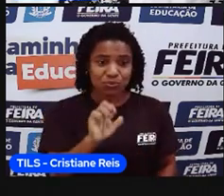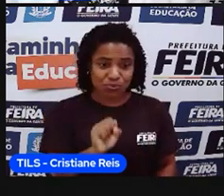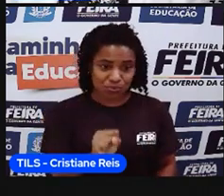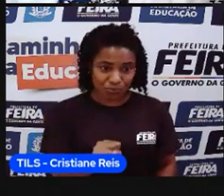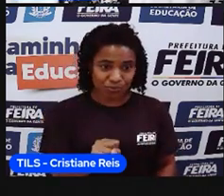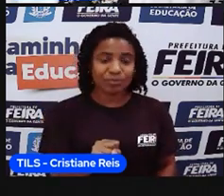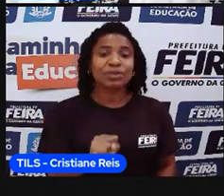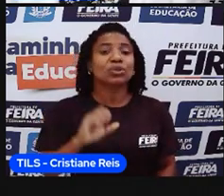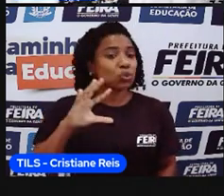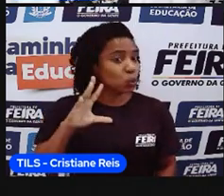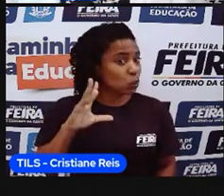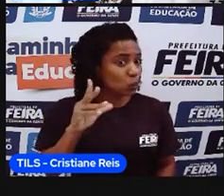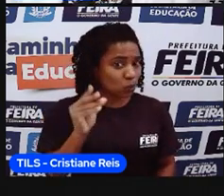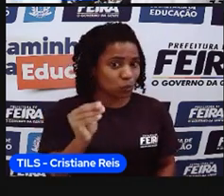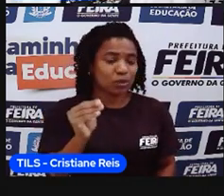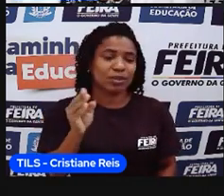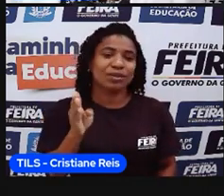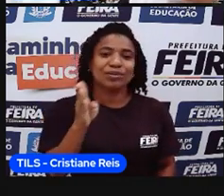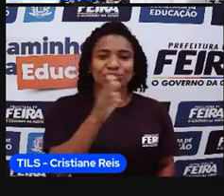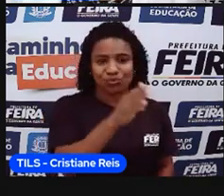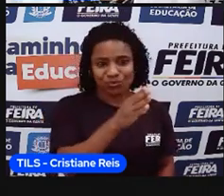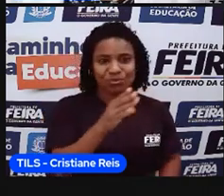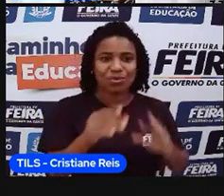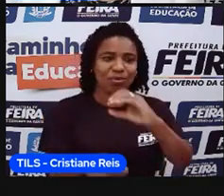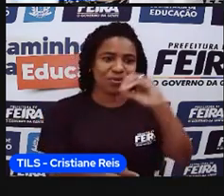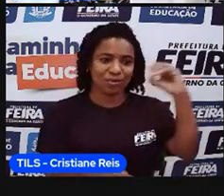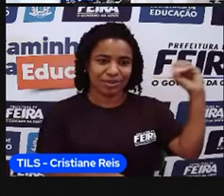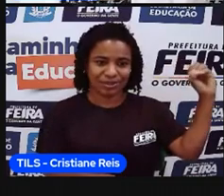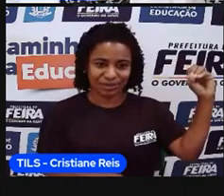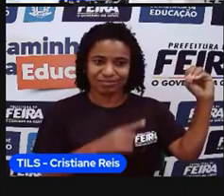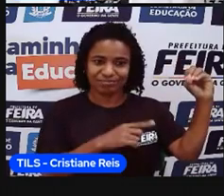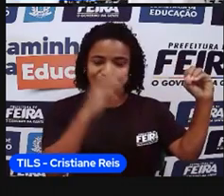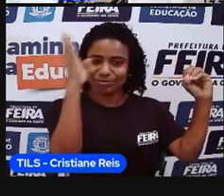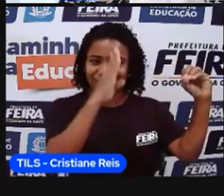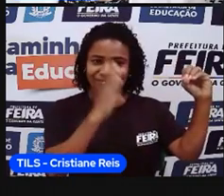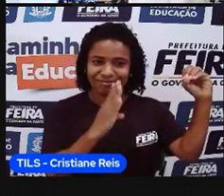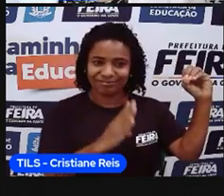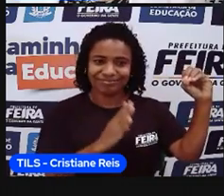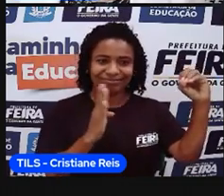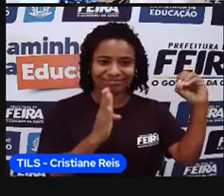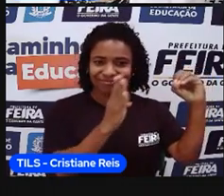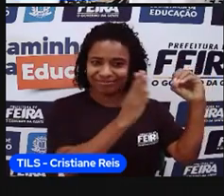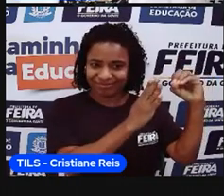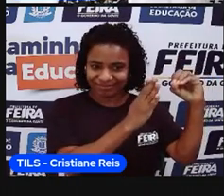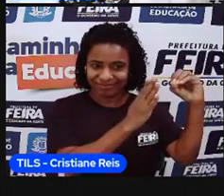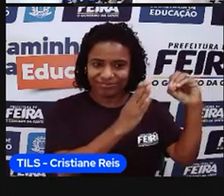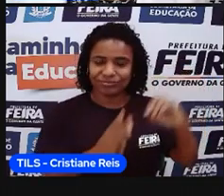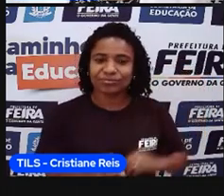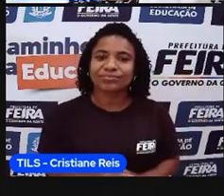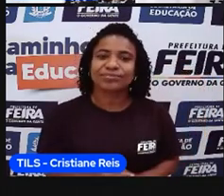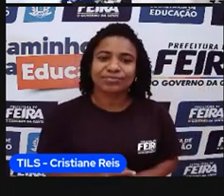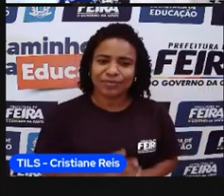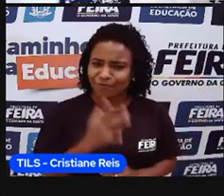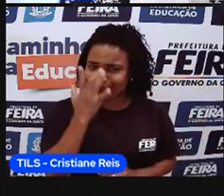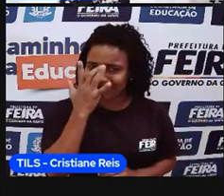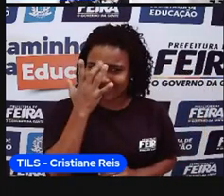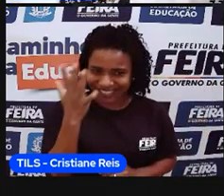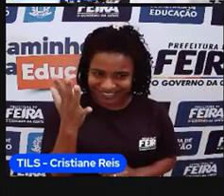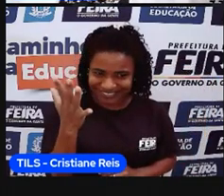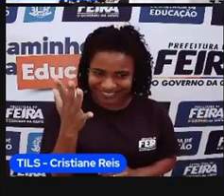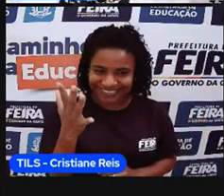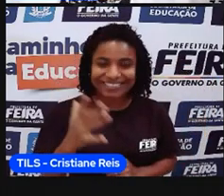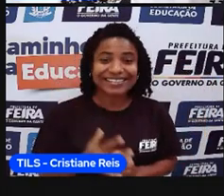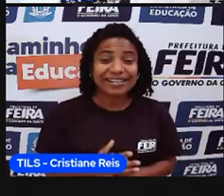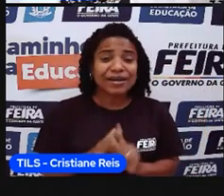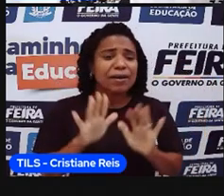e totalmente no hemisfério oeste. Tranquilinho assim, sem nenhum tipo de dificuldade, né? Mas, quanto